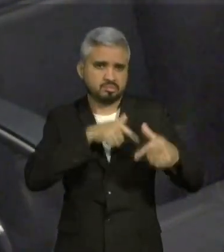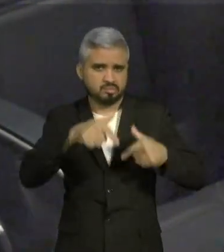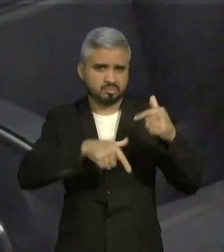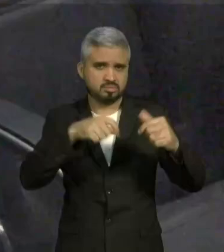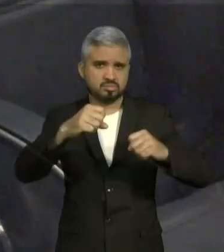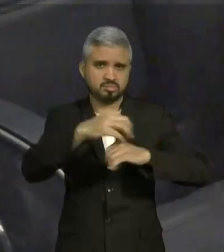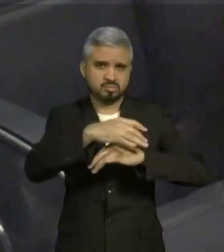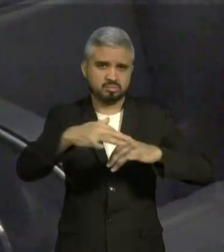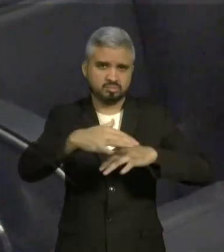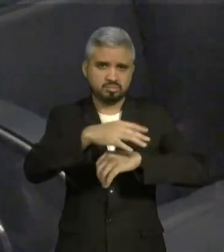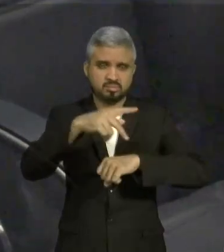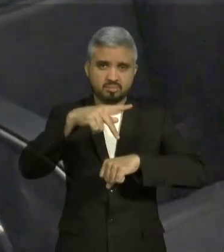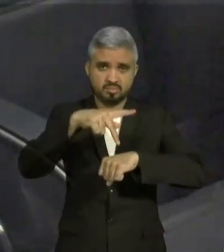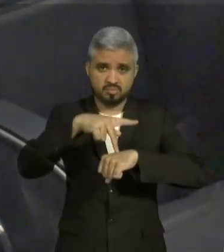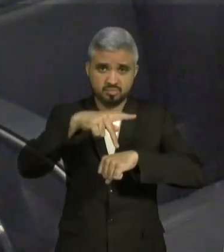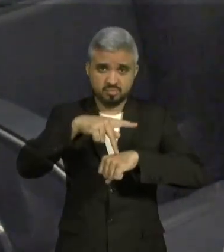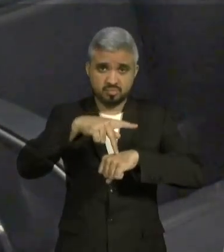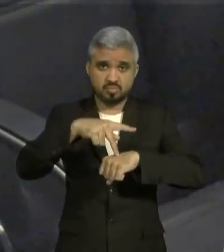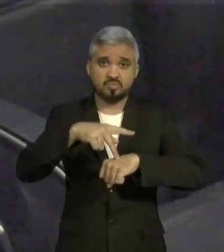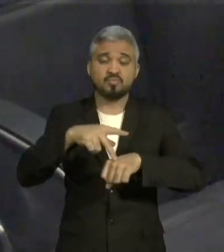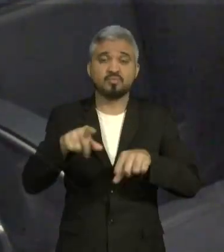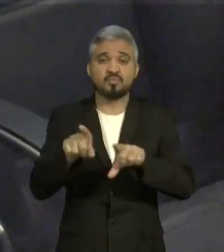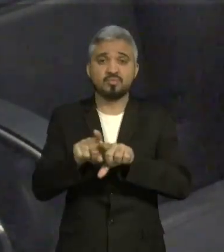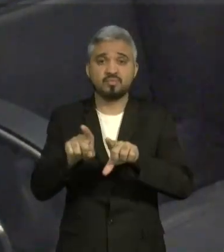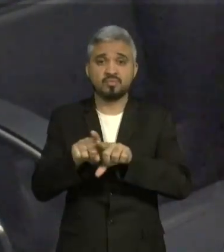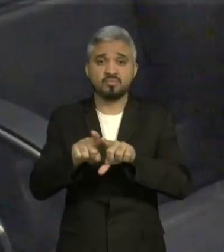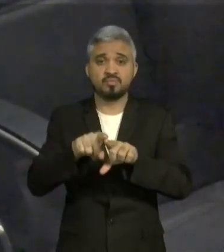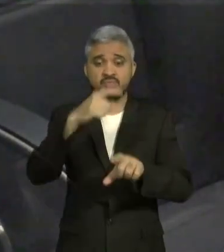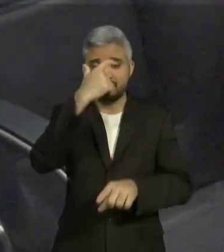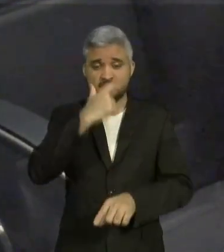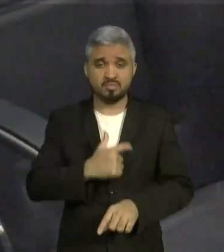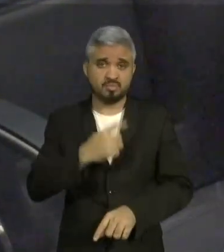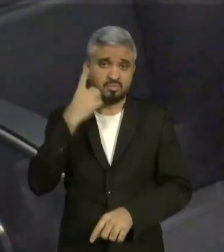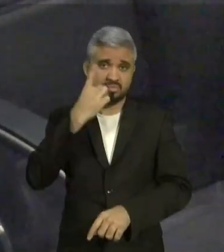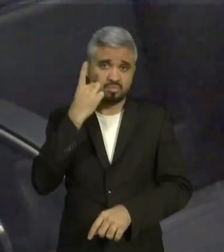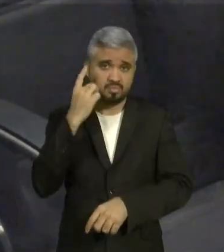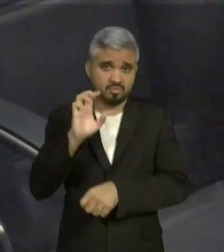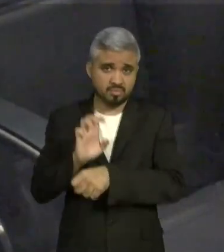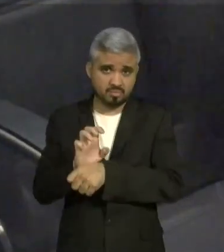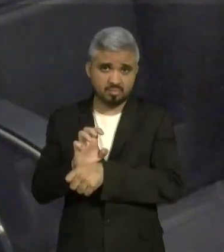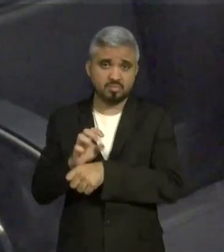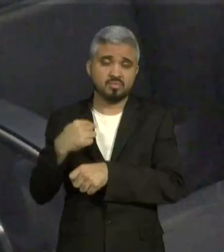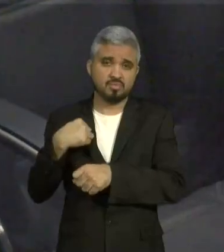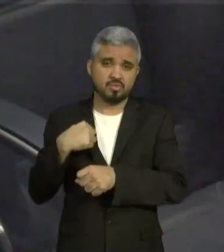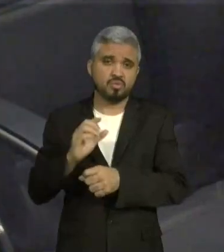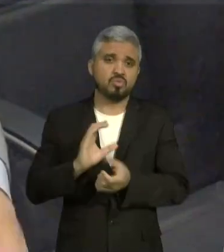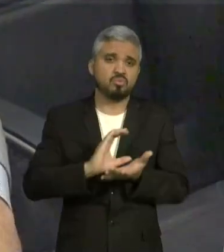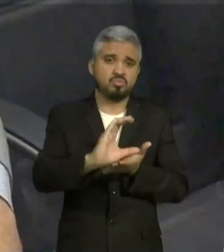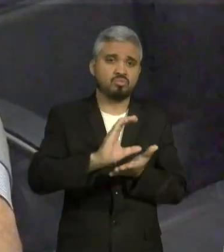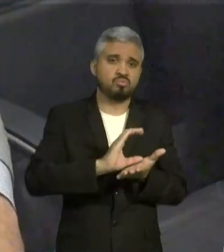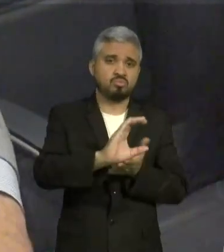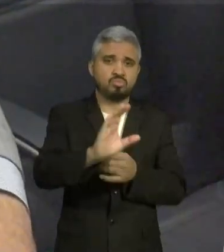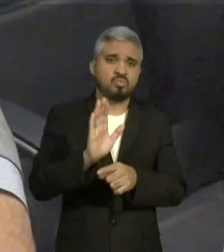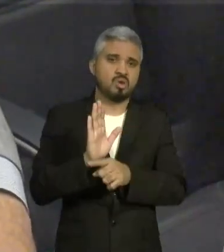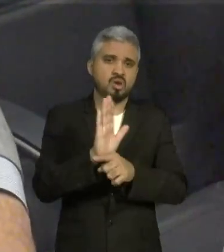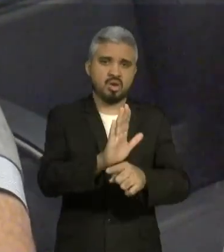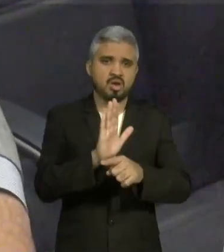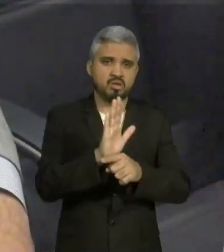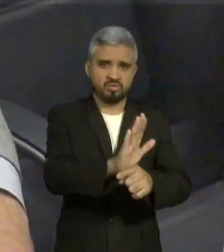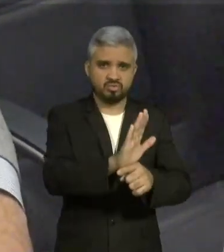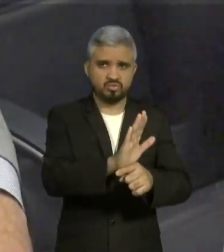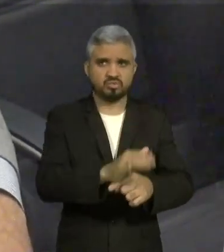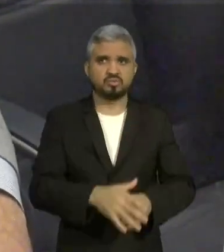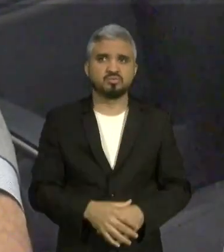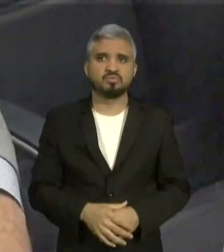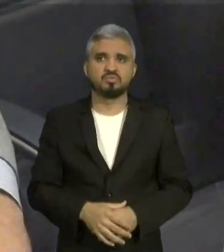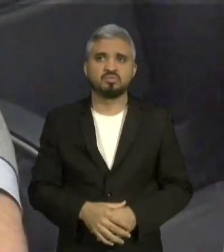Pedreiras, e agora, como deputado estadual, irei ajudar cada vez mais. Iremos em busca do algo mais para